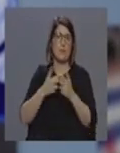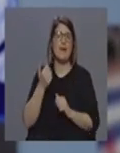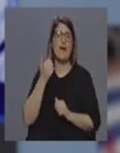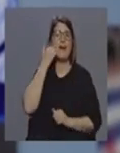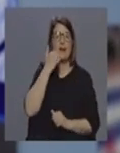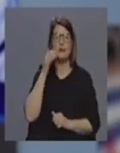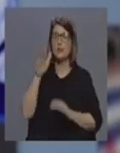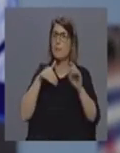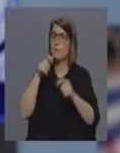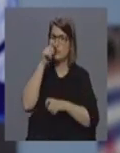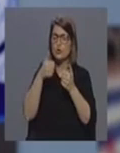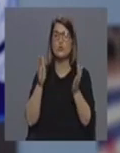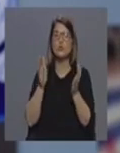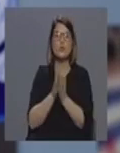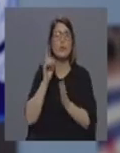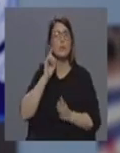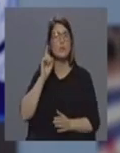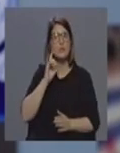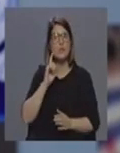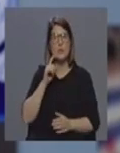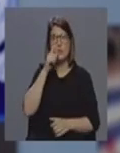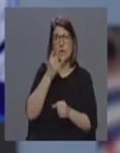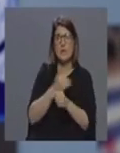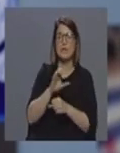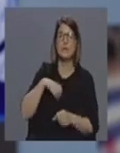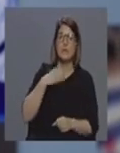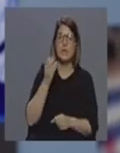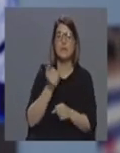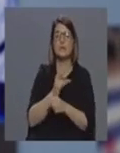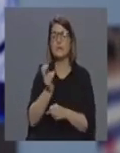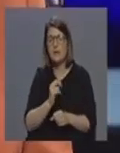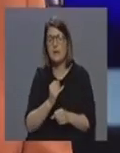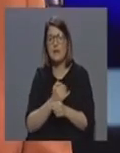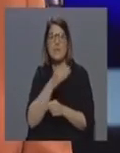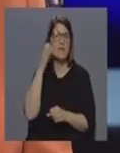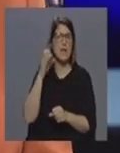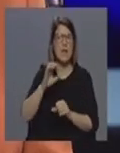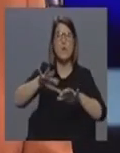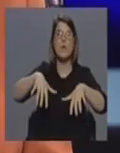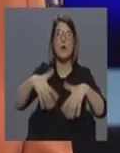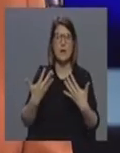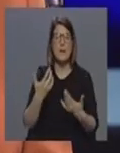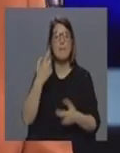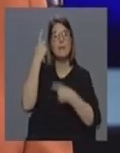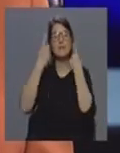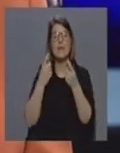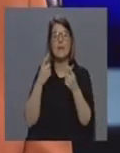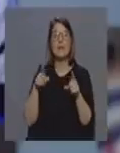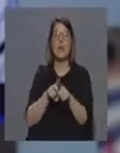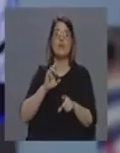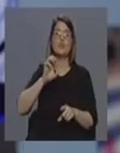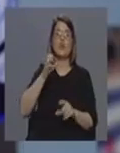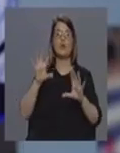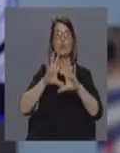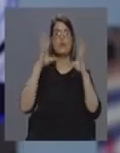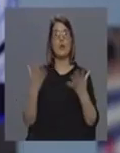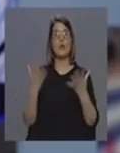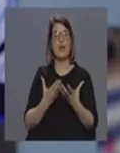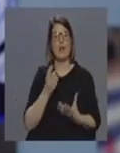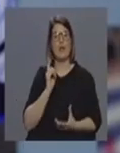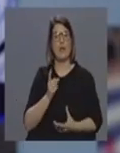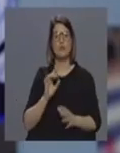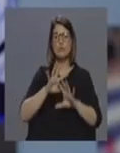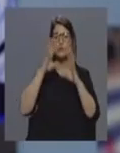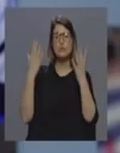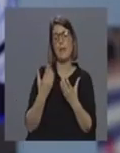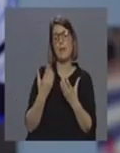chamados todos são importantes independentemente de São Miguel da terceira do FAEL seja onde é que seja temos que pensar como região como um todo e como um todo é que